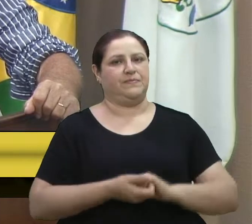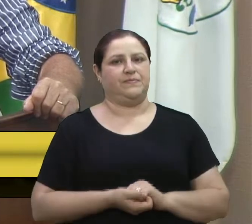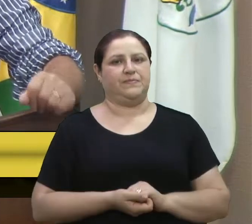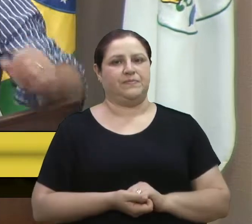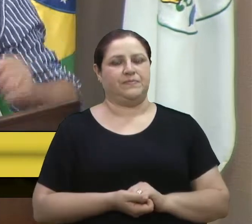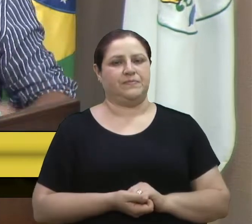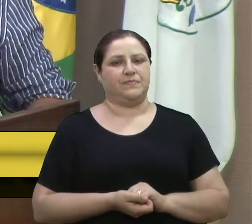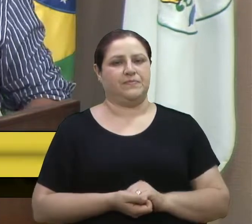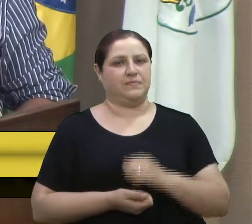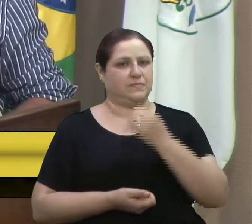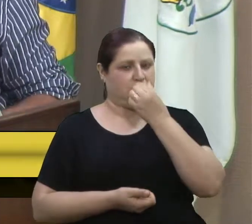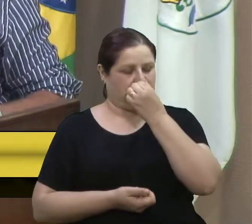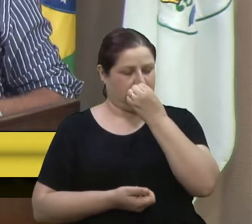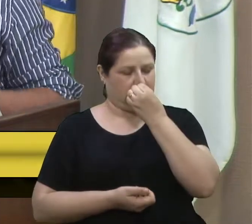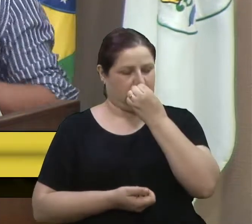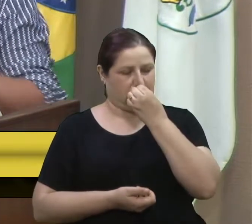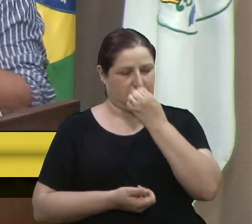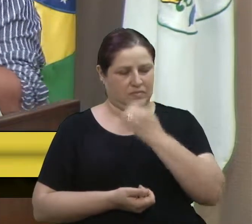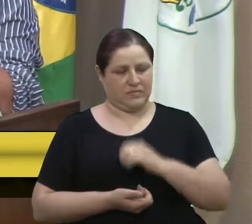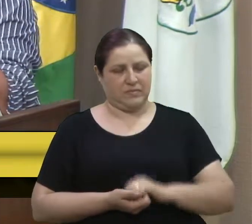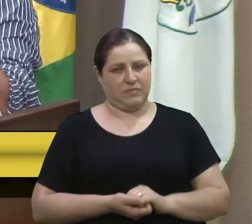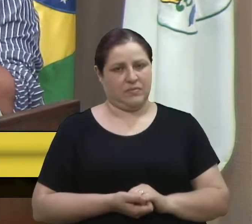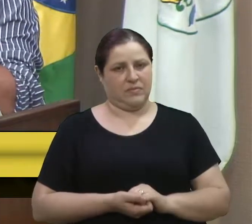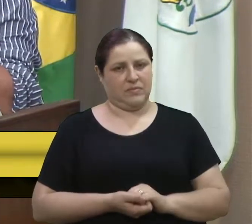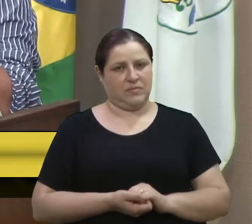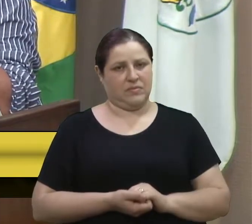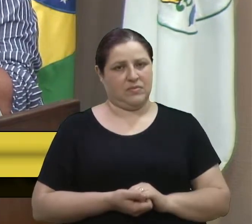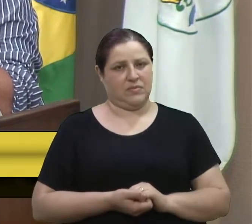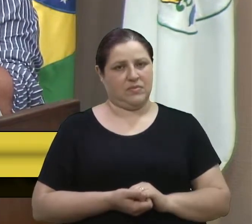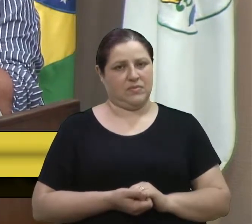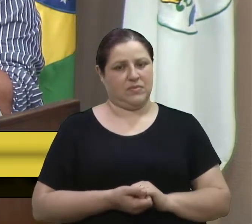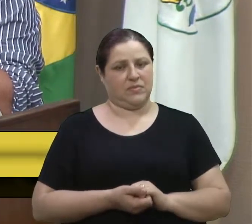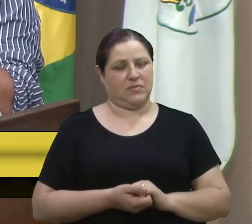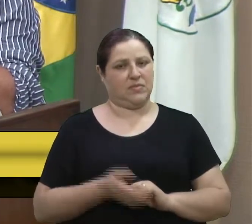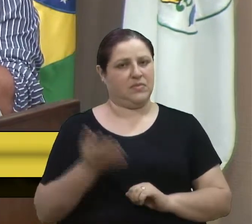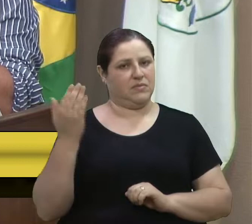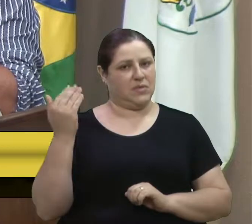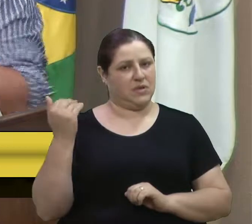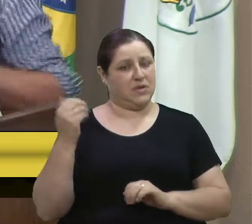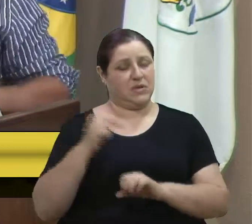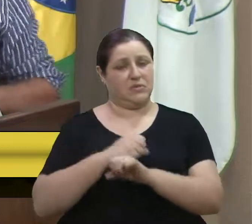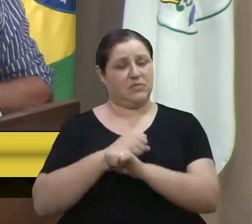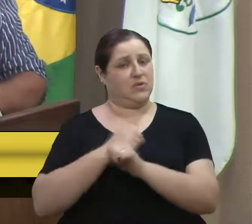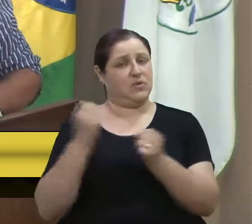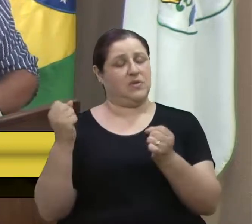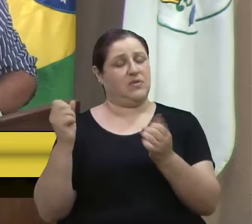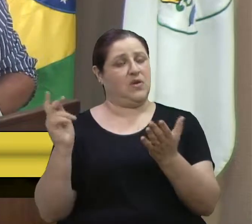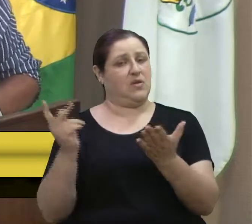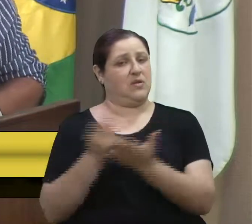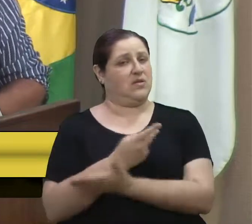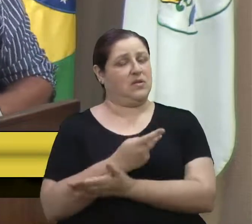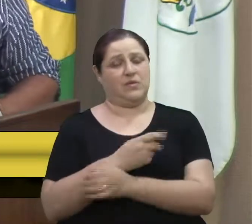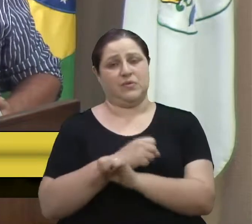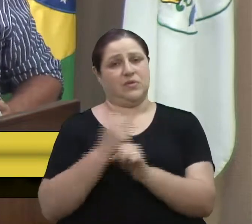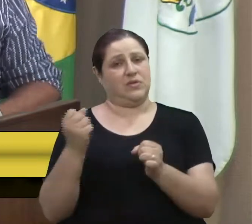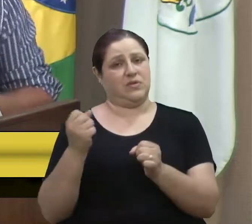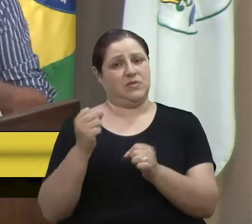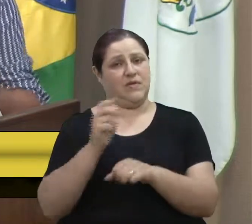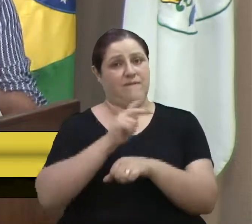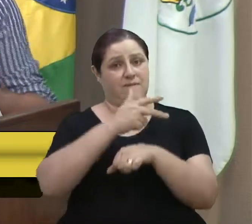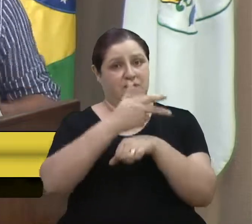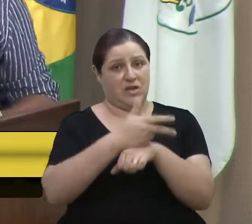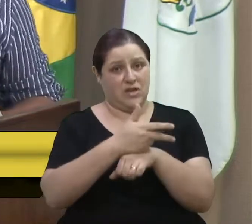Porque não é possível o aconteceu no final de semana. Os vídeos, as fotos, as pessoas